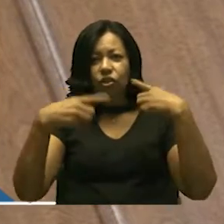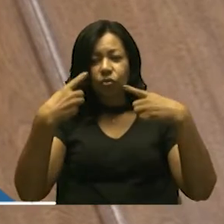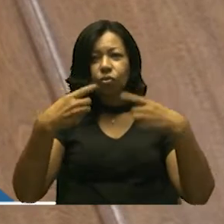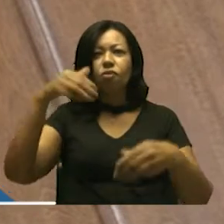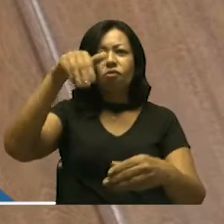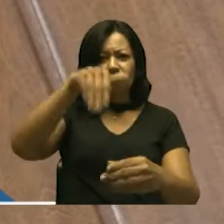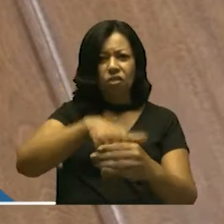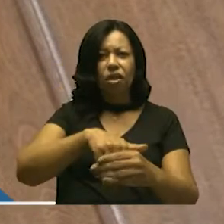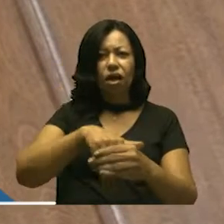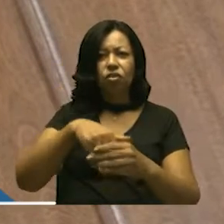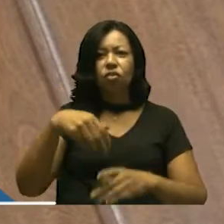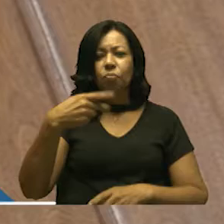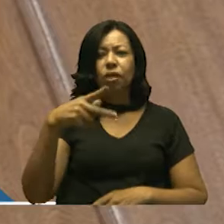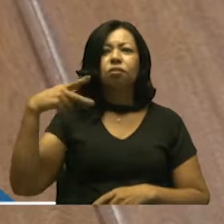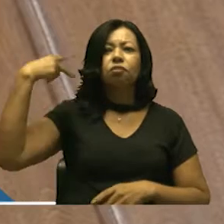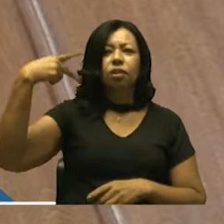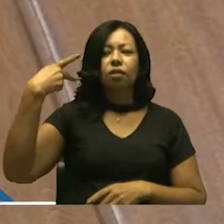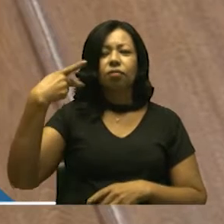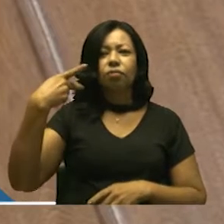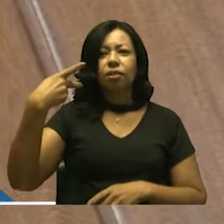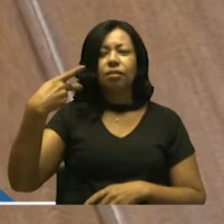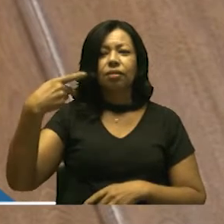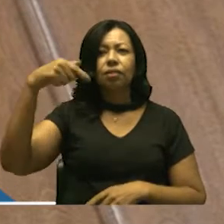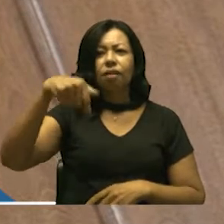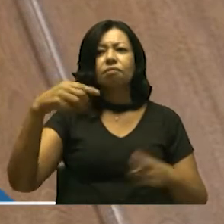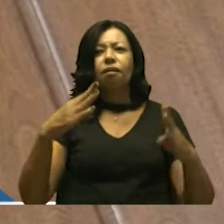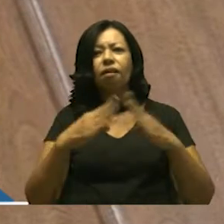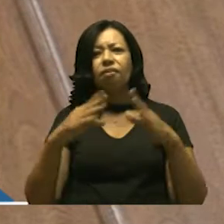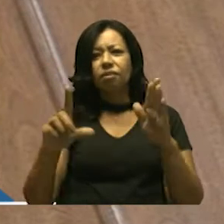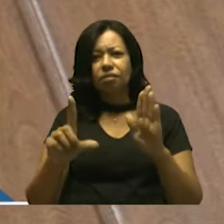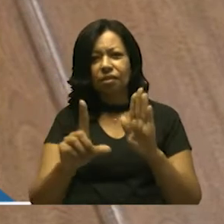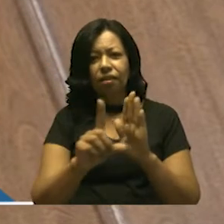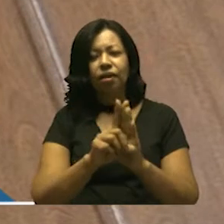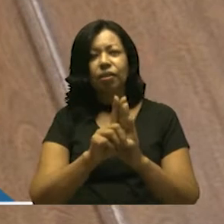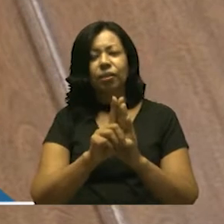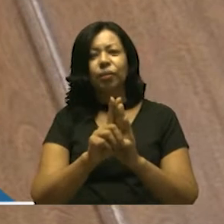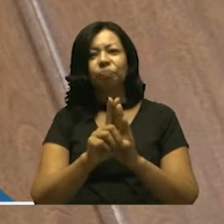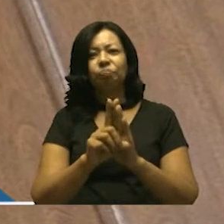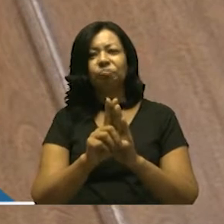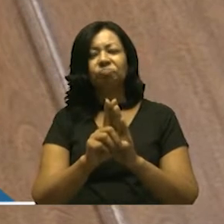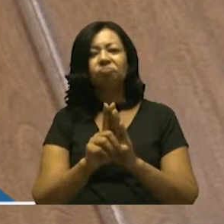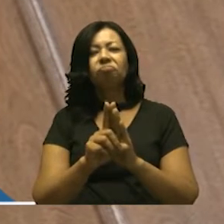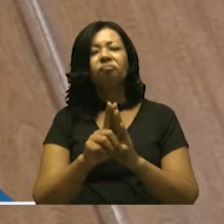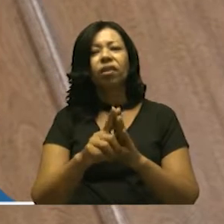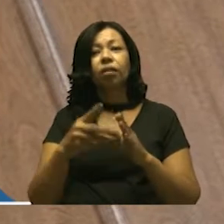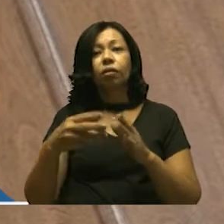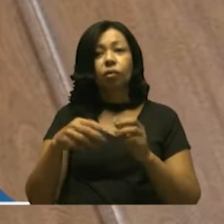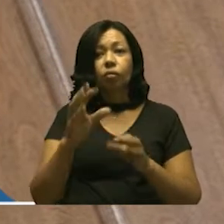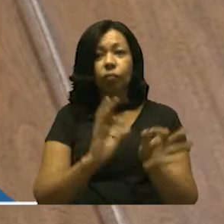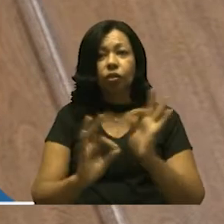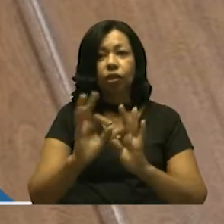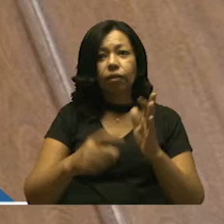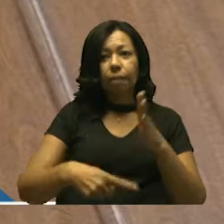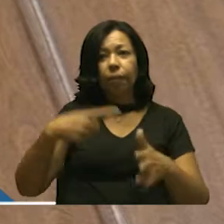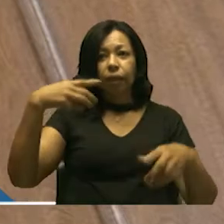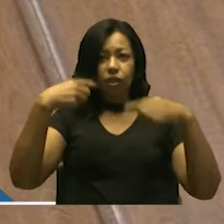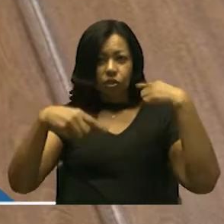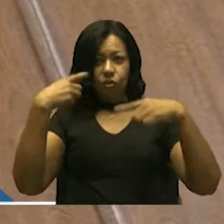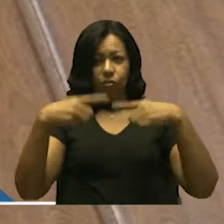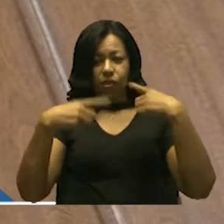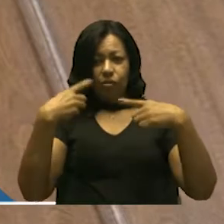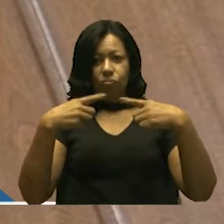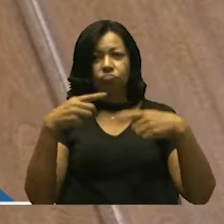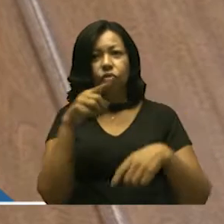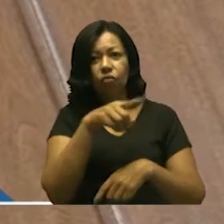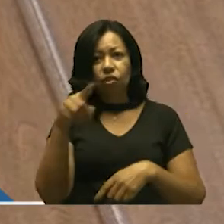e votados pelos vereadores nessa Casa de Leis. E todos esses projetos de lei estão em primeira discussão. E